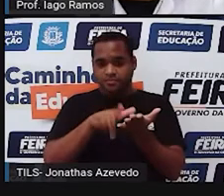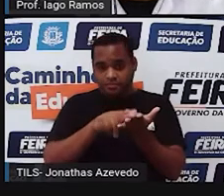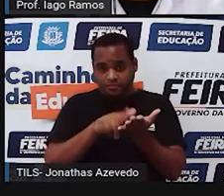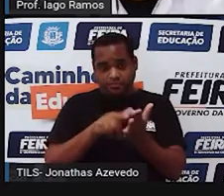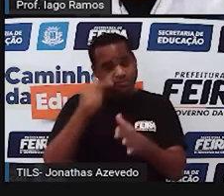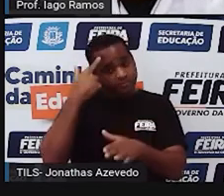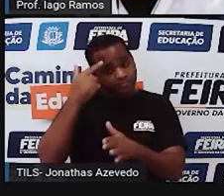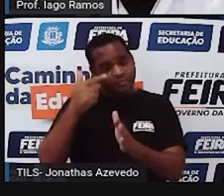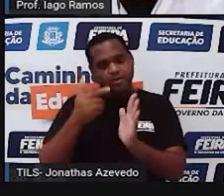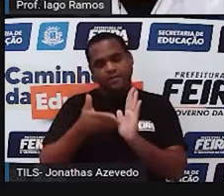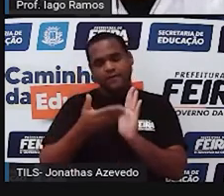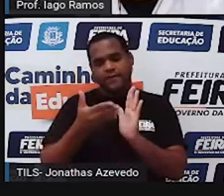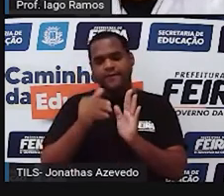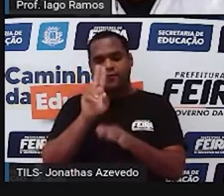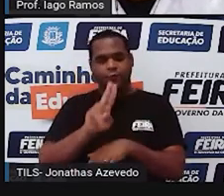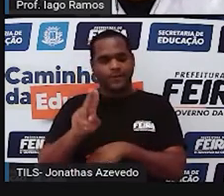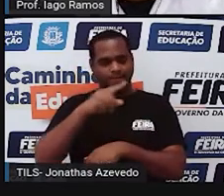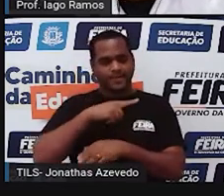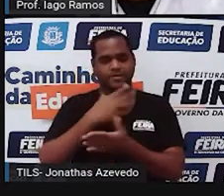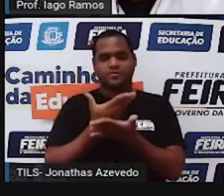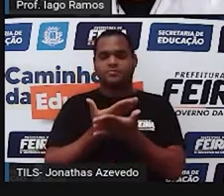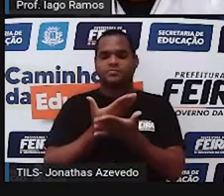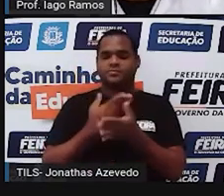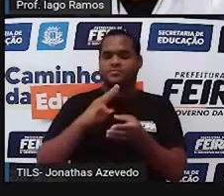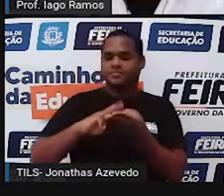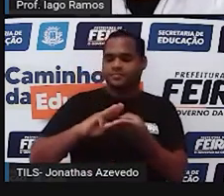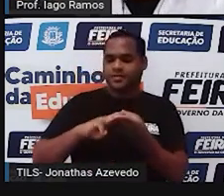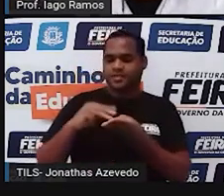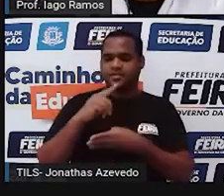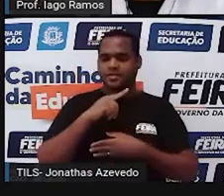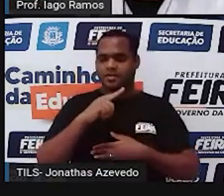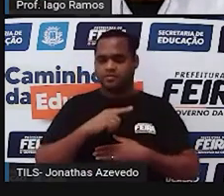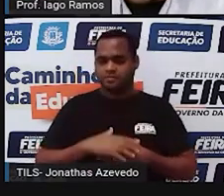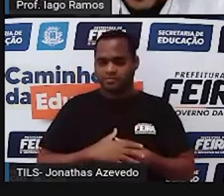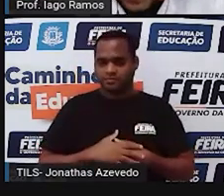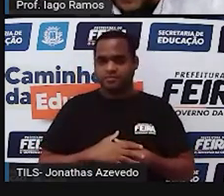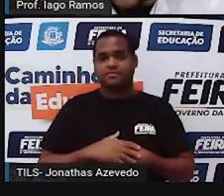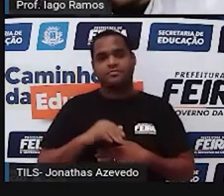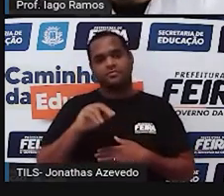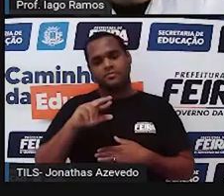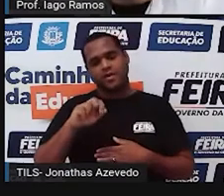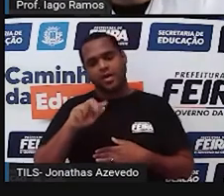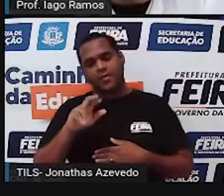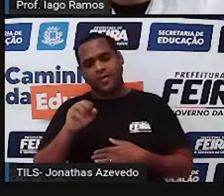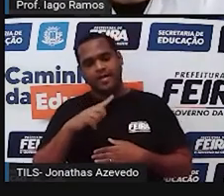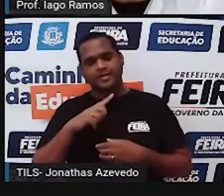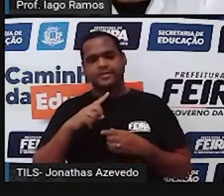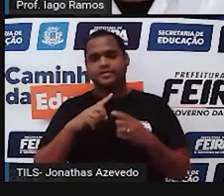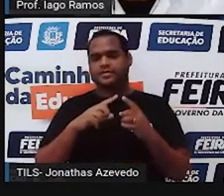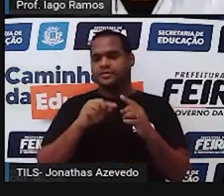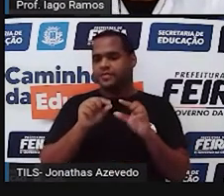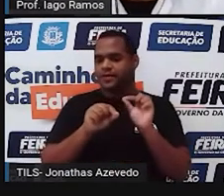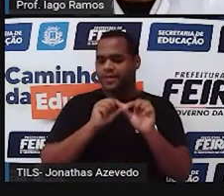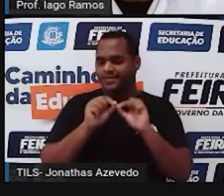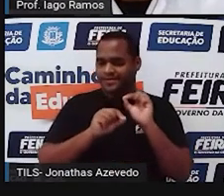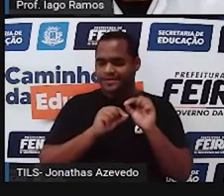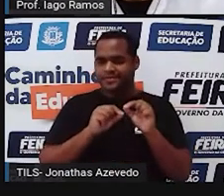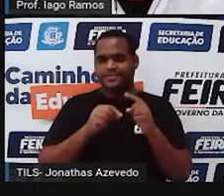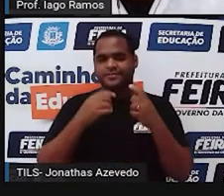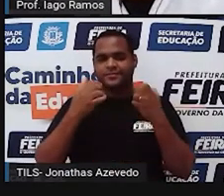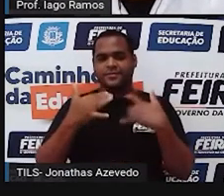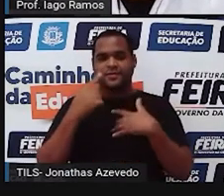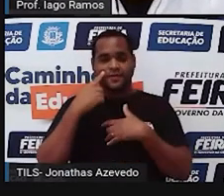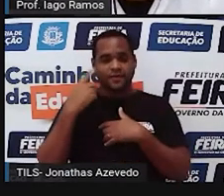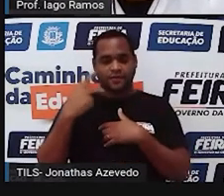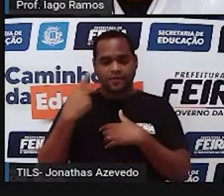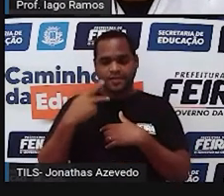caderno, o caderno que você usa para estudar matemática, tá bom? Então régua, caderno, o que é você vai fazer? Você vai com